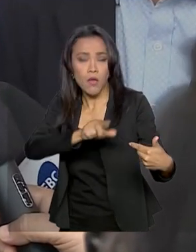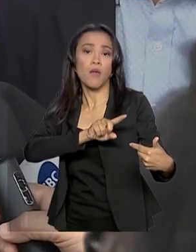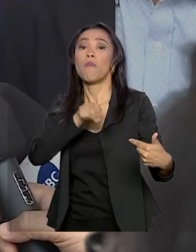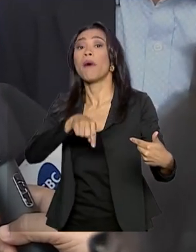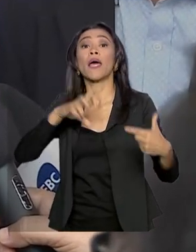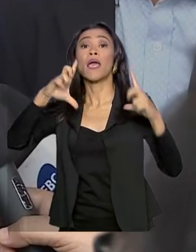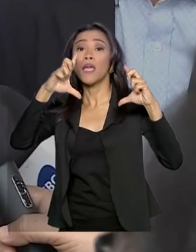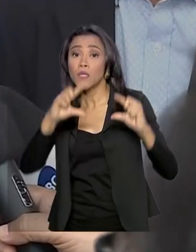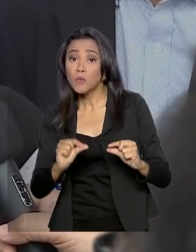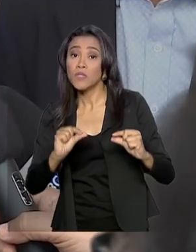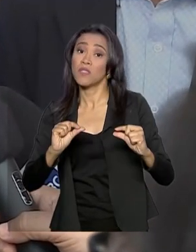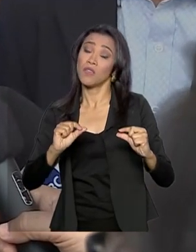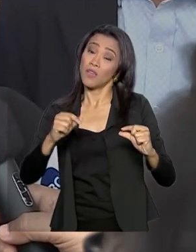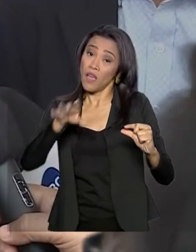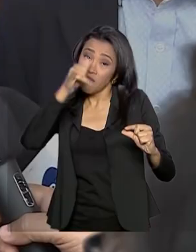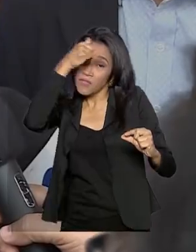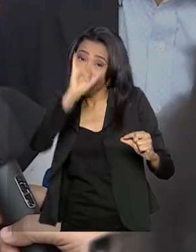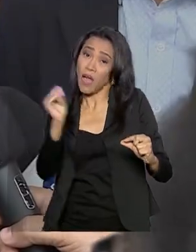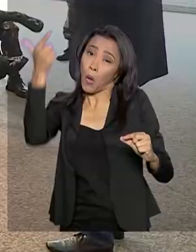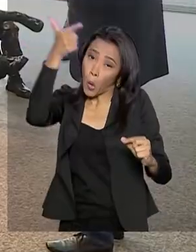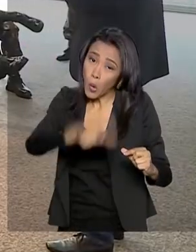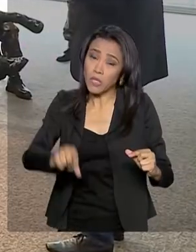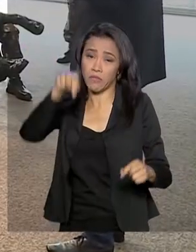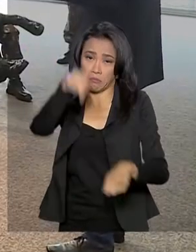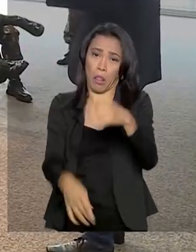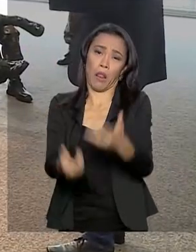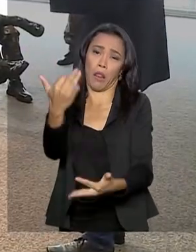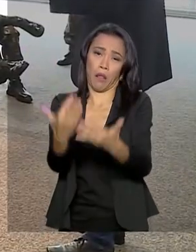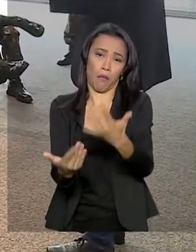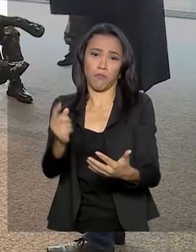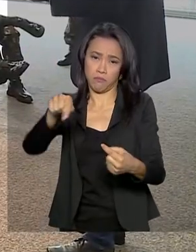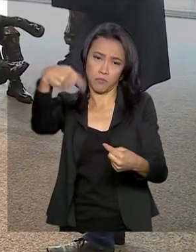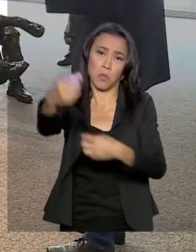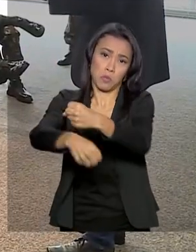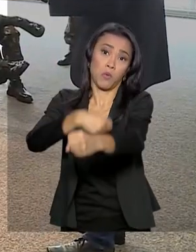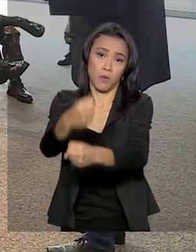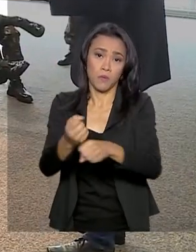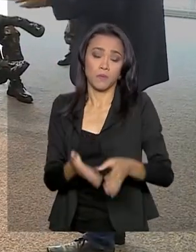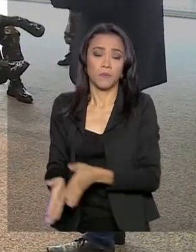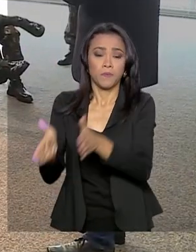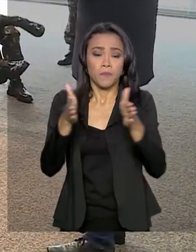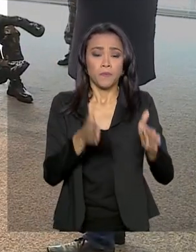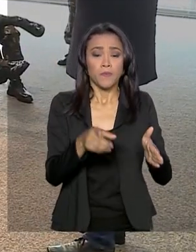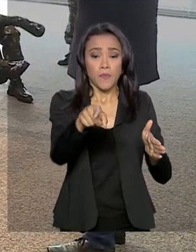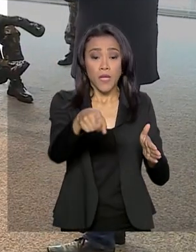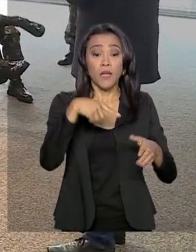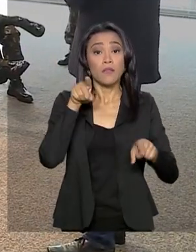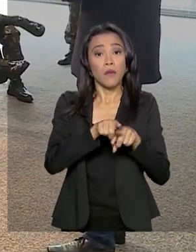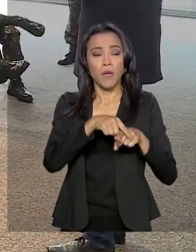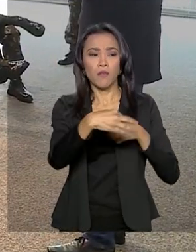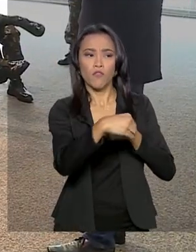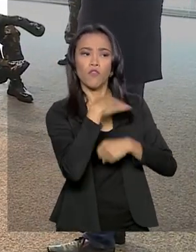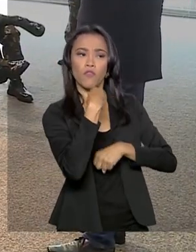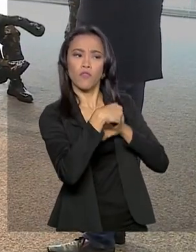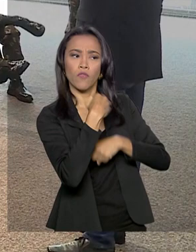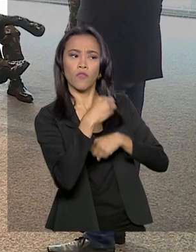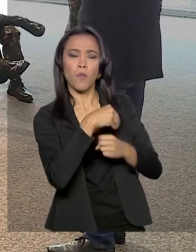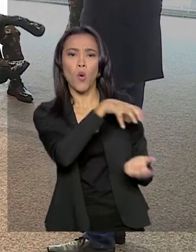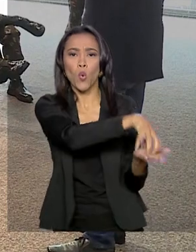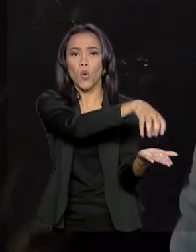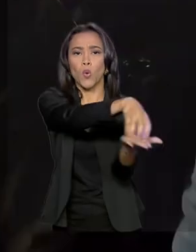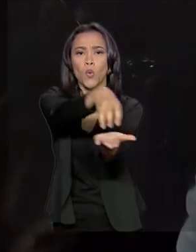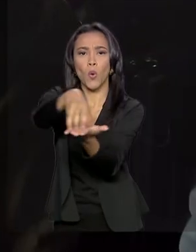aconteça menos esses focos de incêndio no próximo ano. Durante todo o dia, o ministro recebeu ainda informações das agências envolvidas na